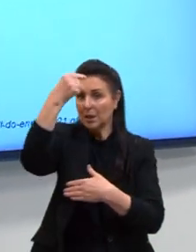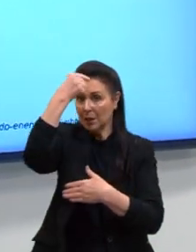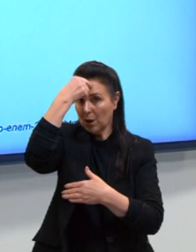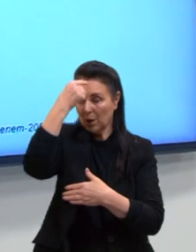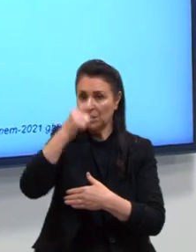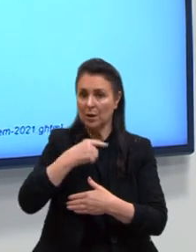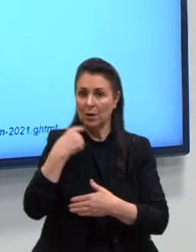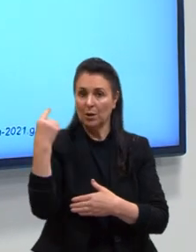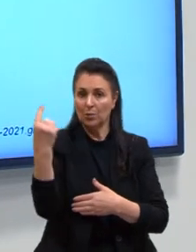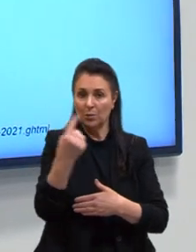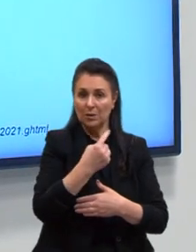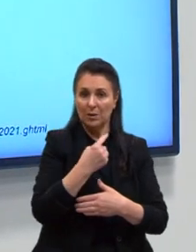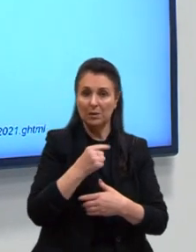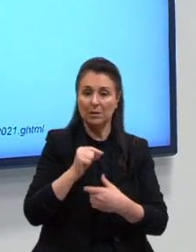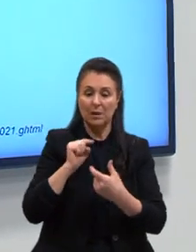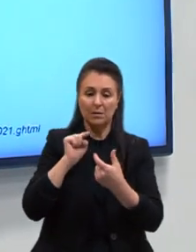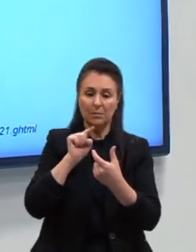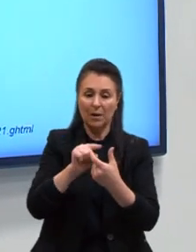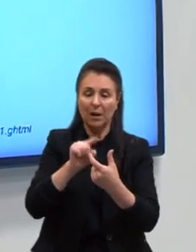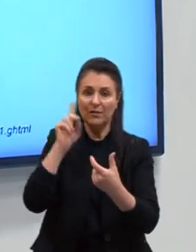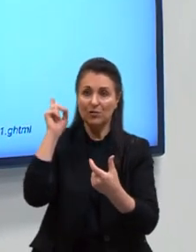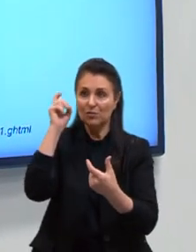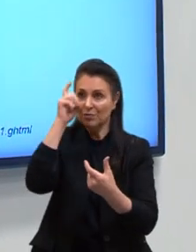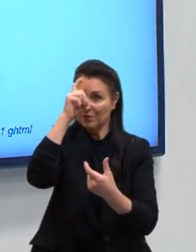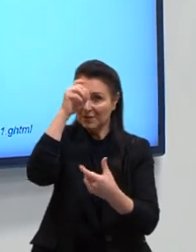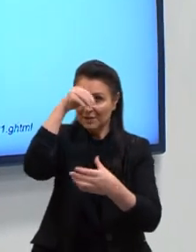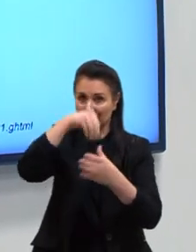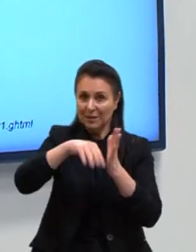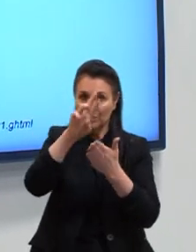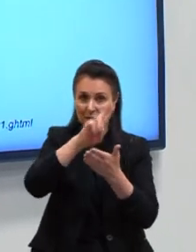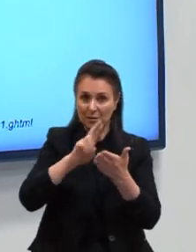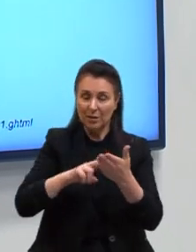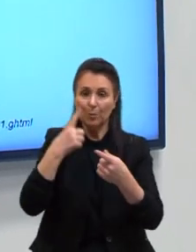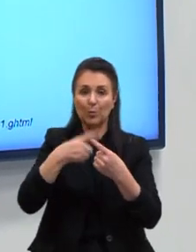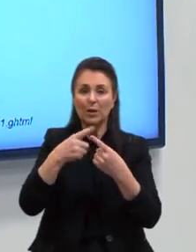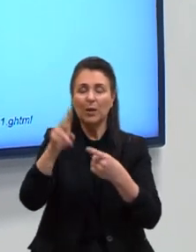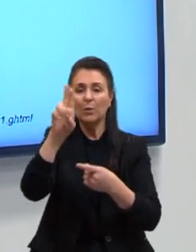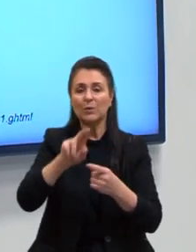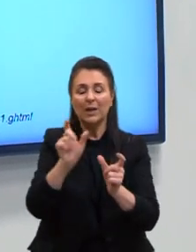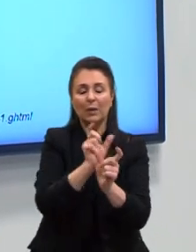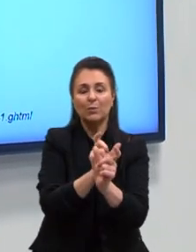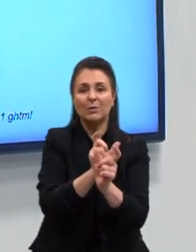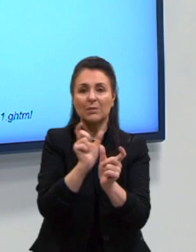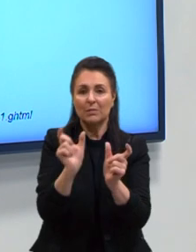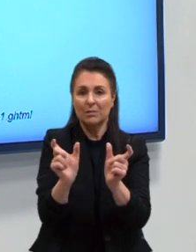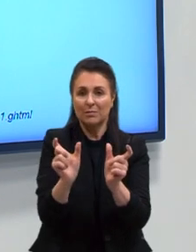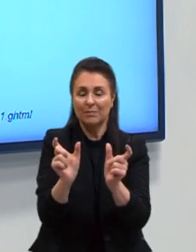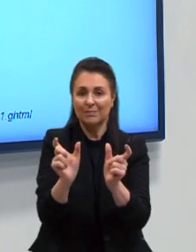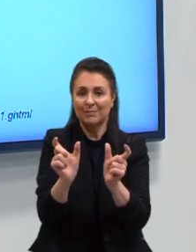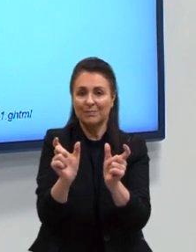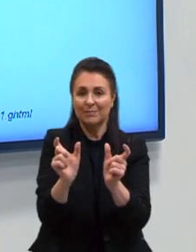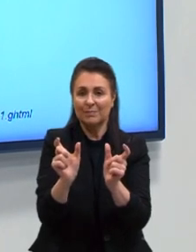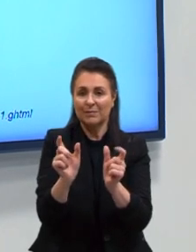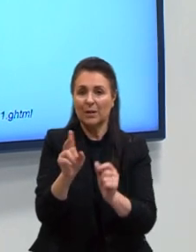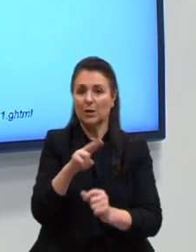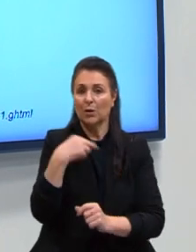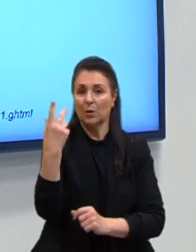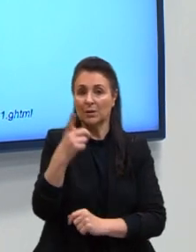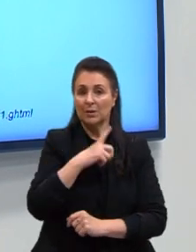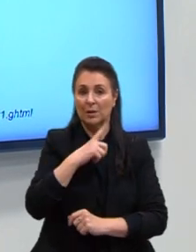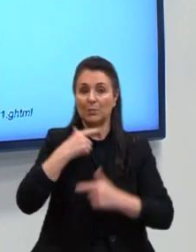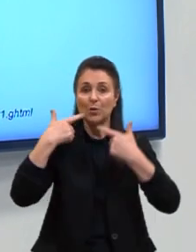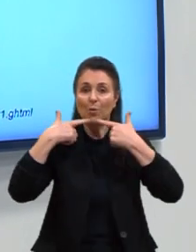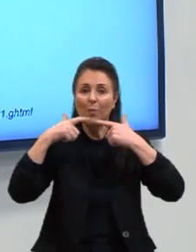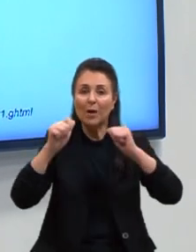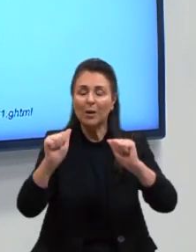do que são as palavras difíceis na redação. E por que usar os sinônimos é que nós temos uma língua